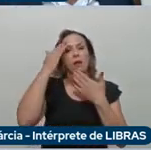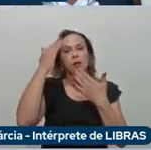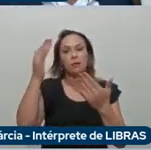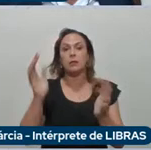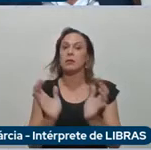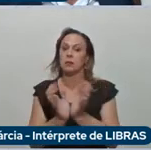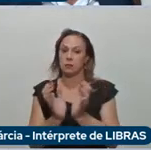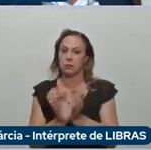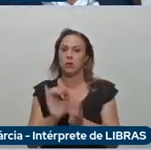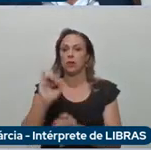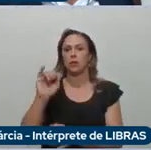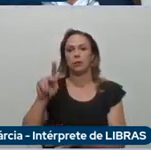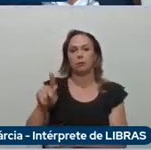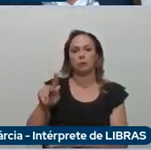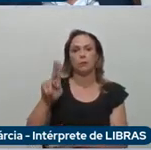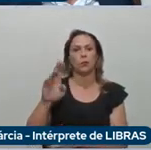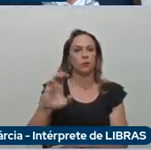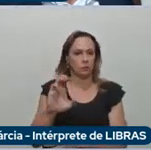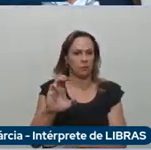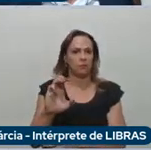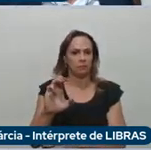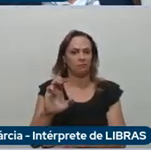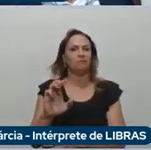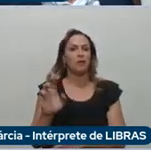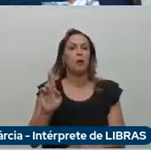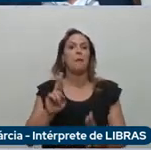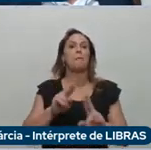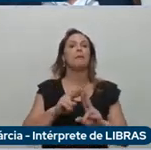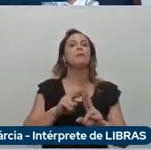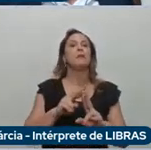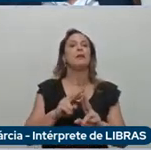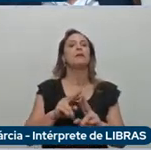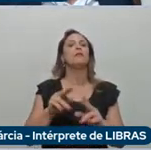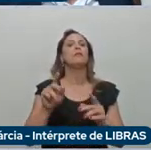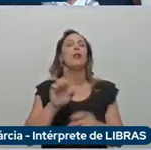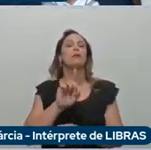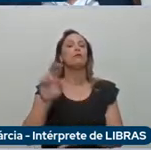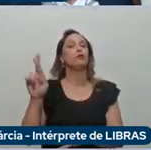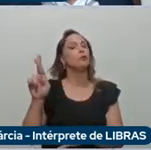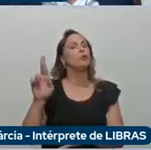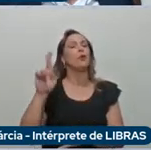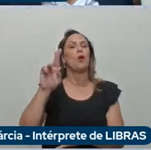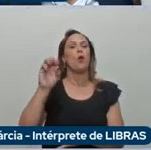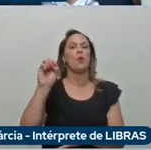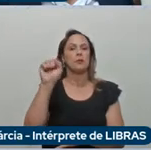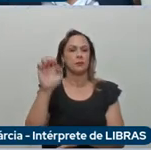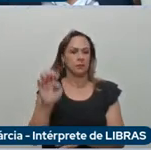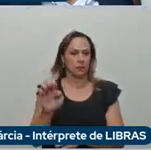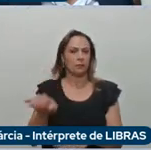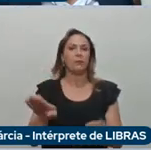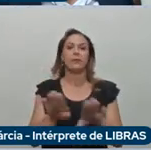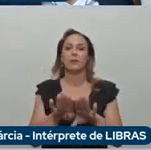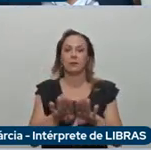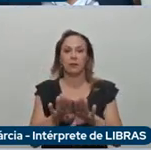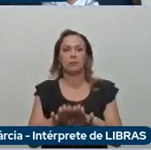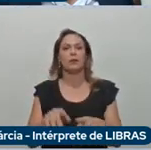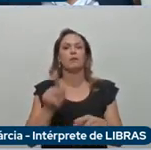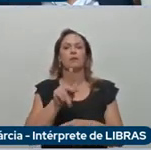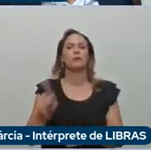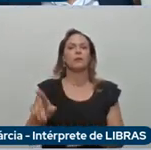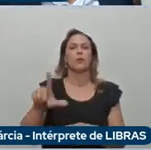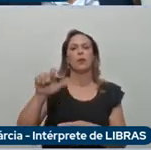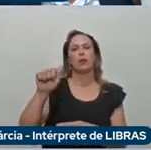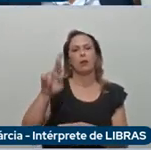IPUC, né, representada aí por nossa diretora, professora Rose, e, claro, né, aos professores Laura Soares, Patrick